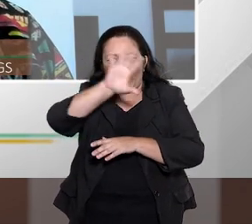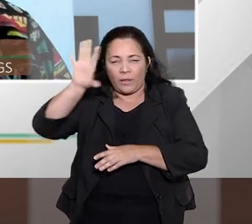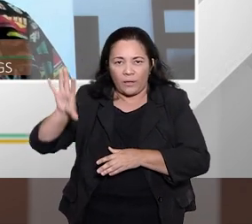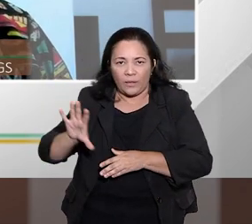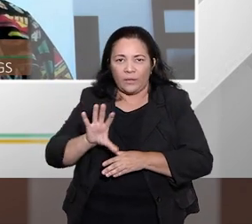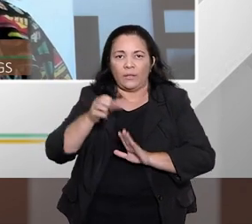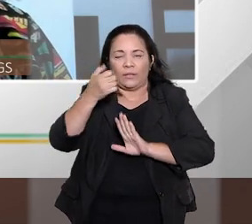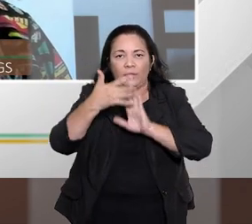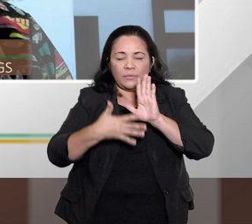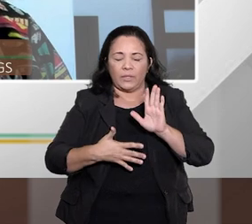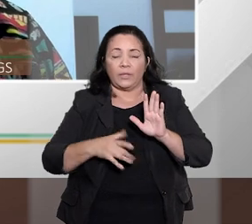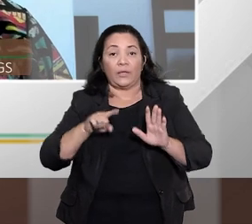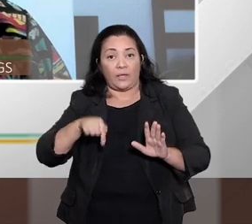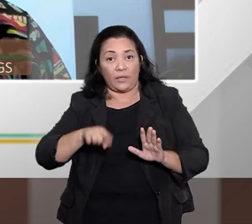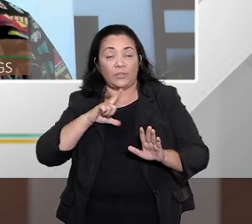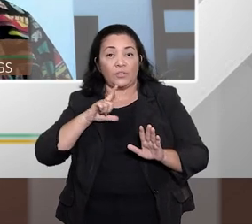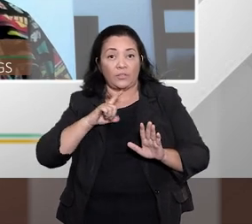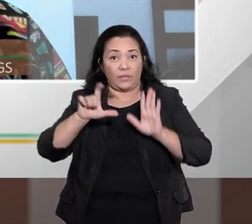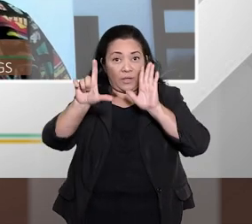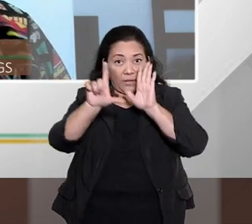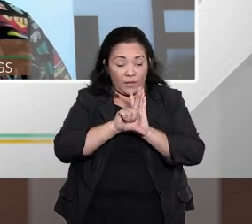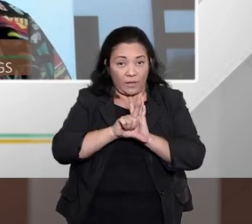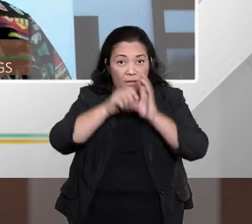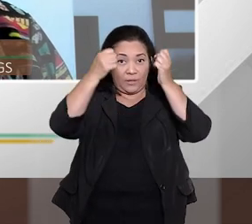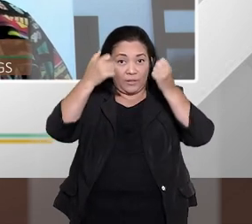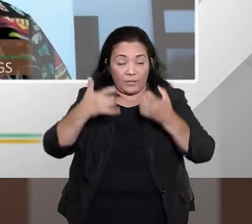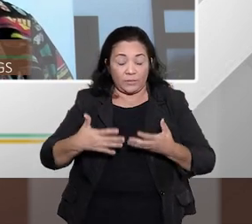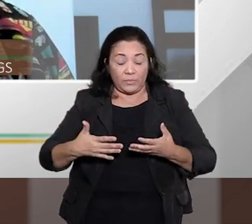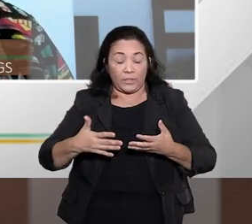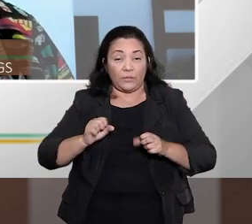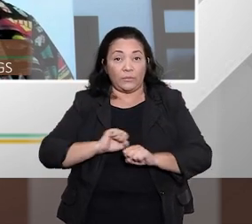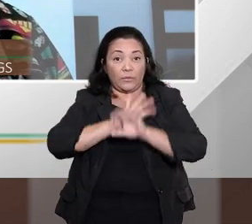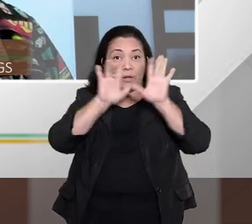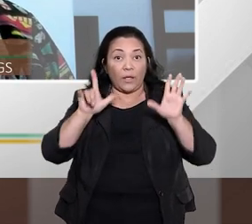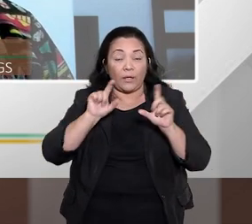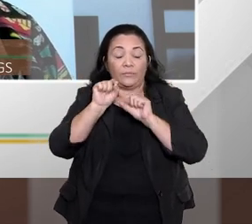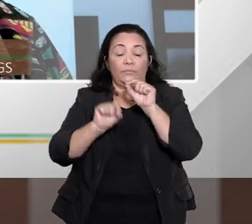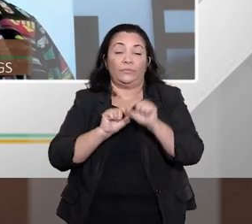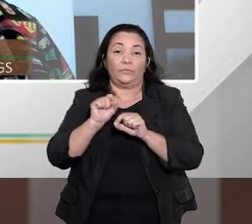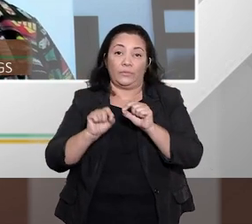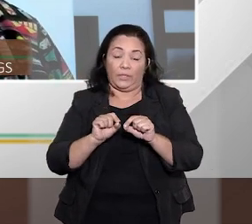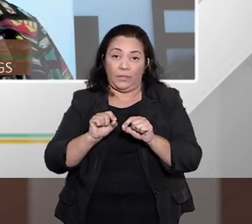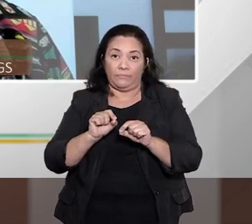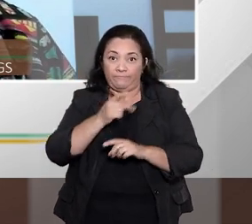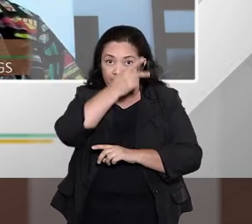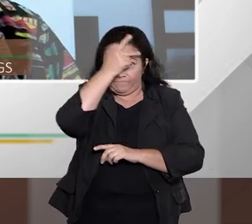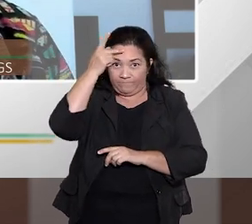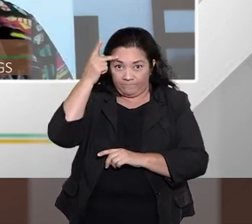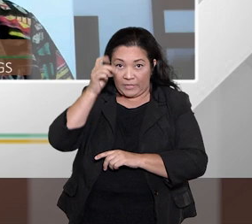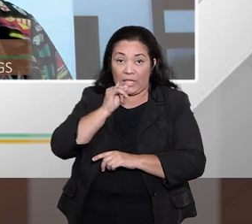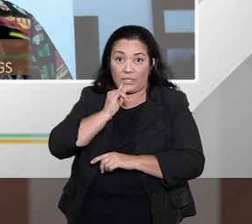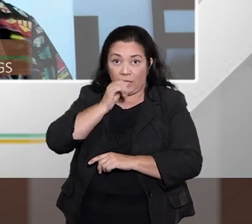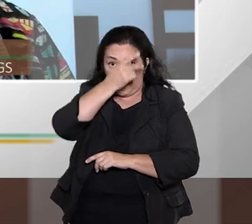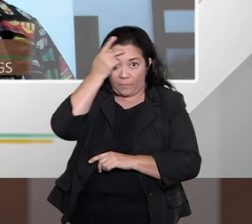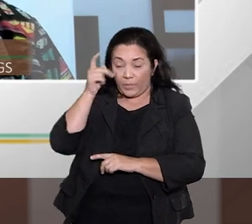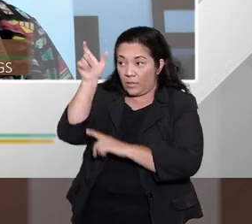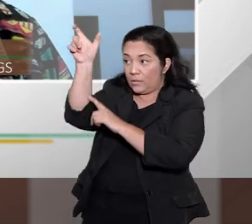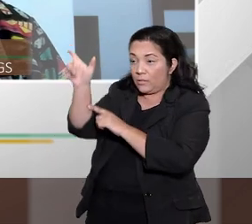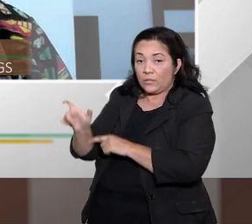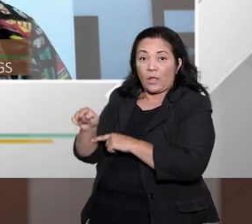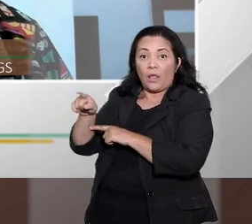a nossa lei tenta definir de forma aberta, no caso concreto, aquele indivíduo, ele já está